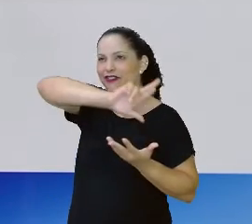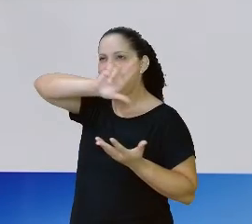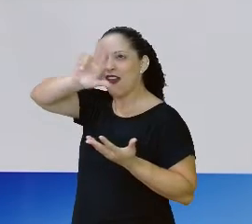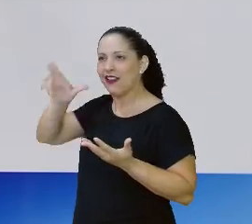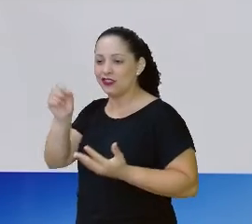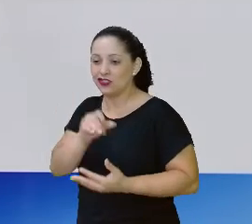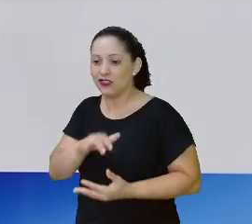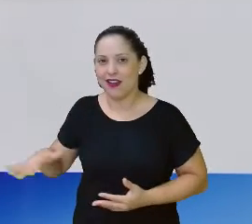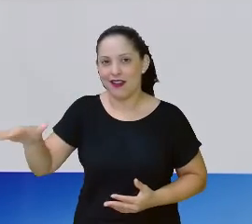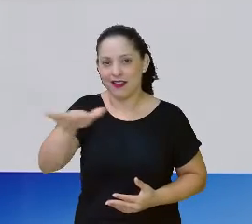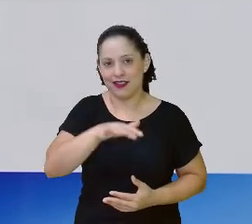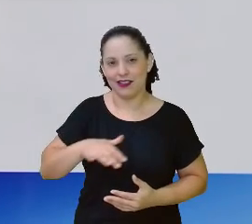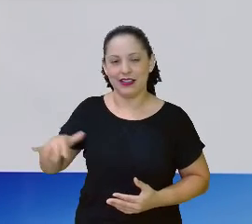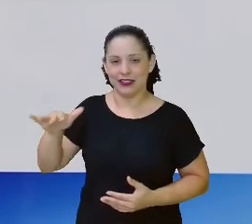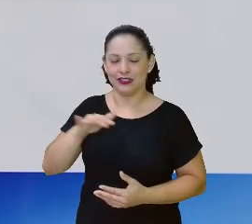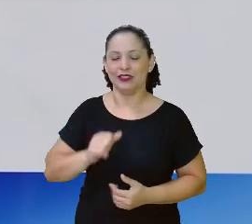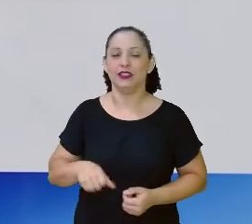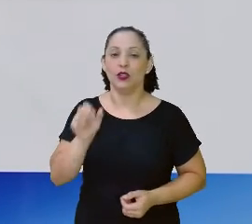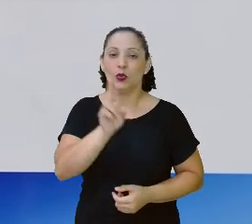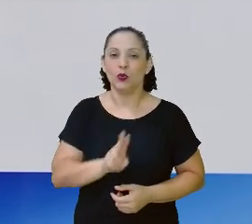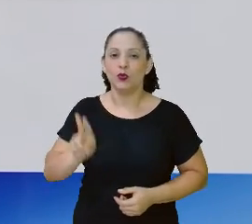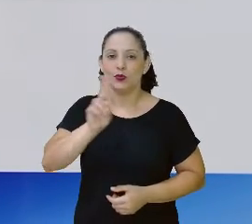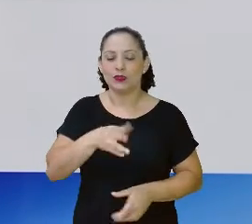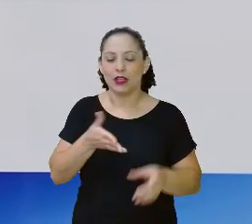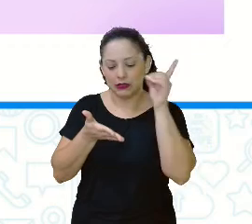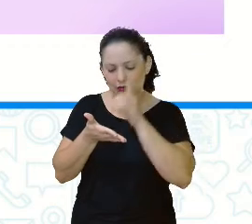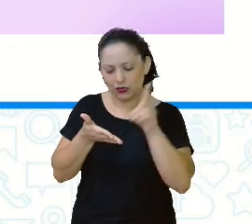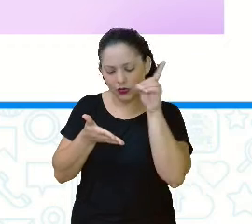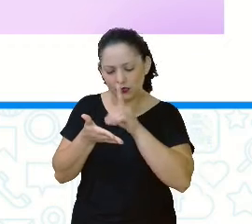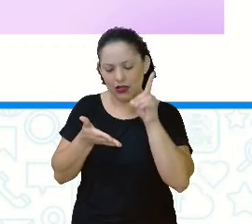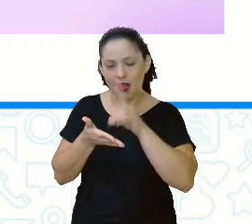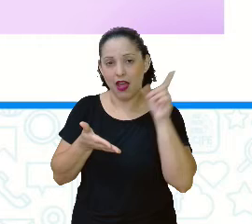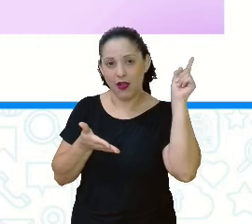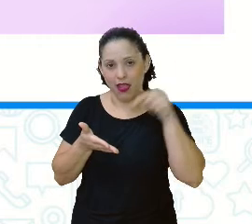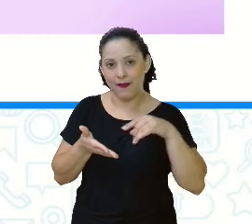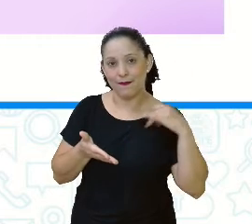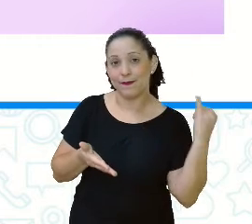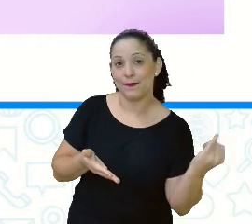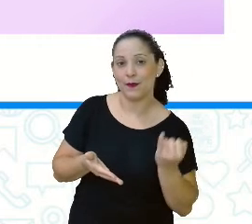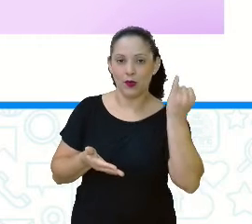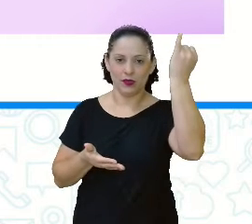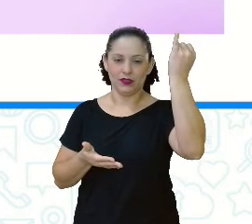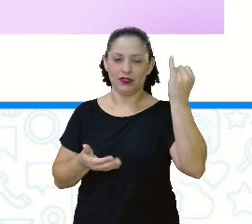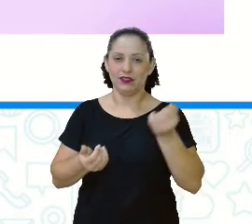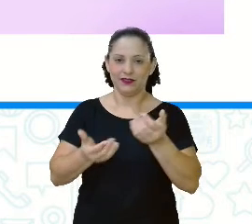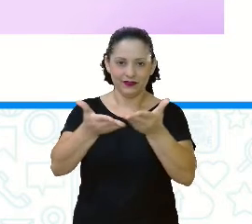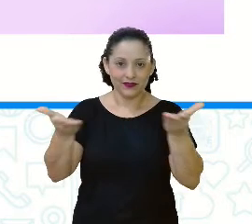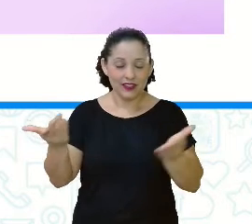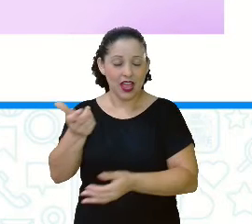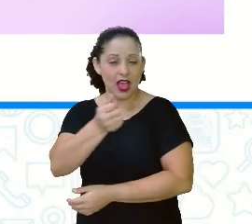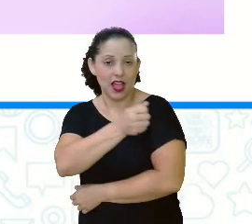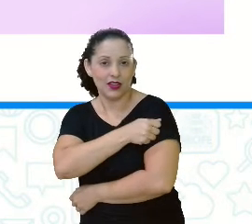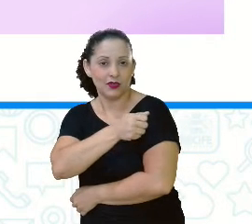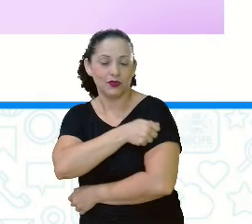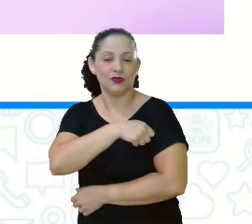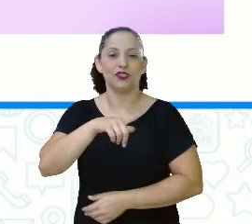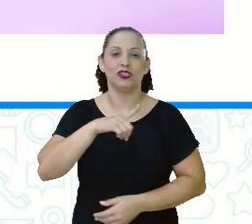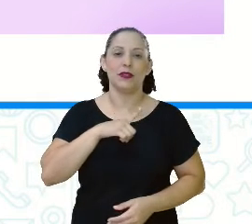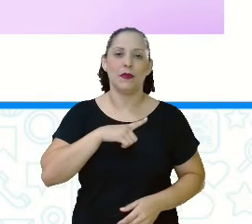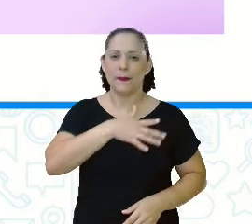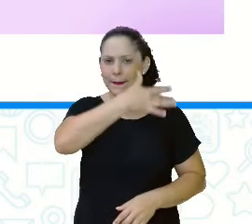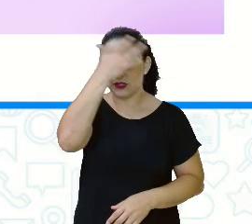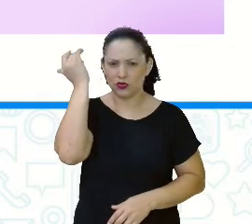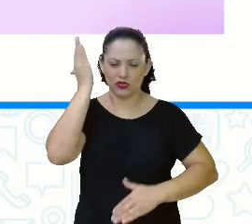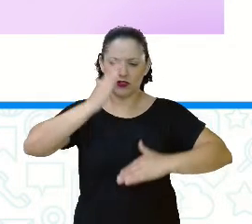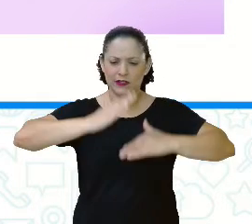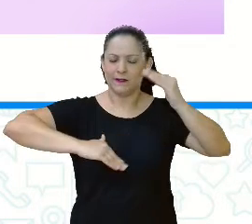exemplares. O uso de dicionário é muito importante para os estudantes e profissionais de todas as